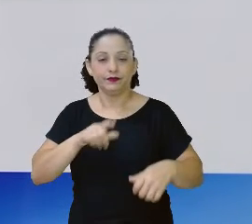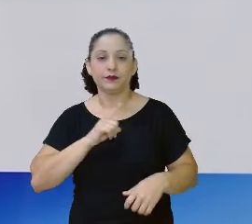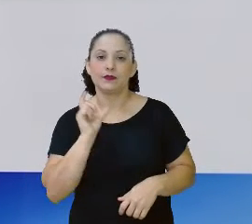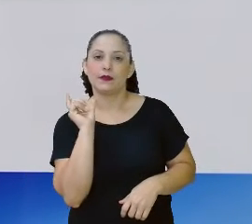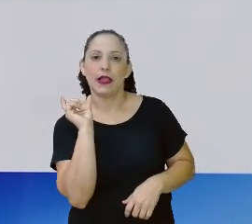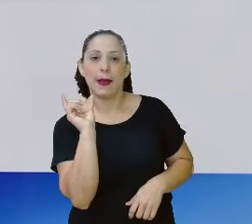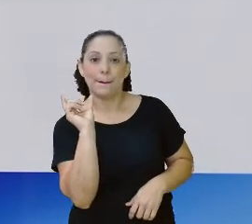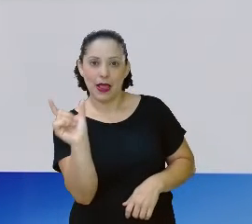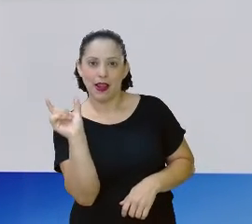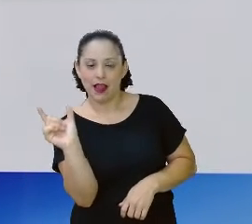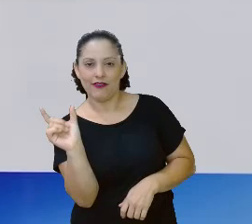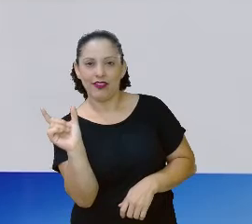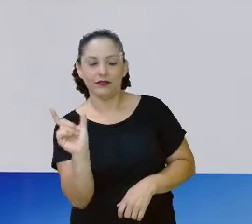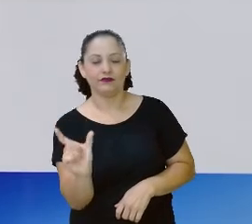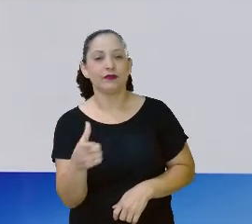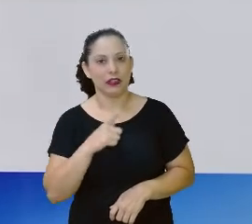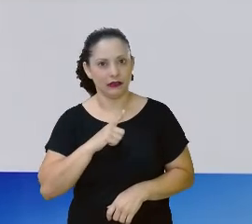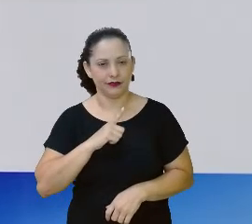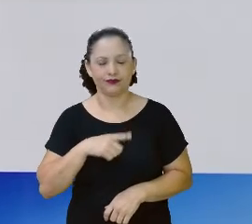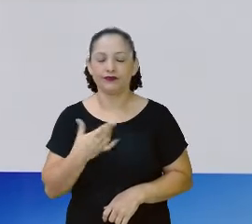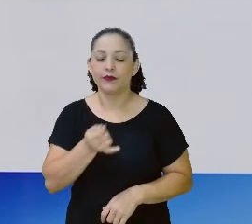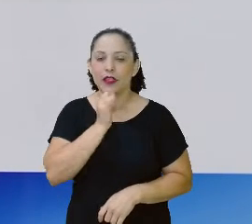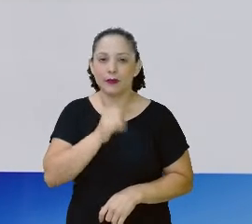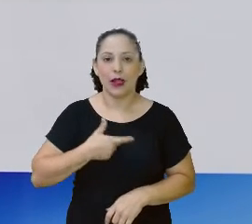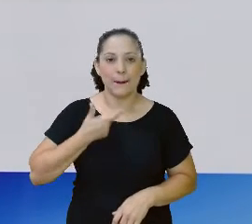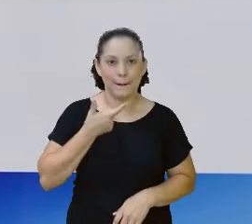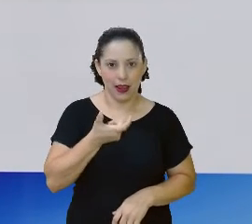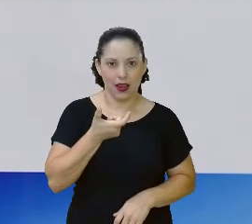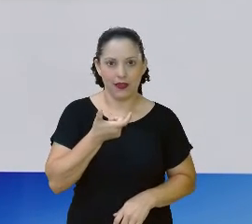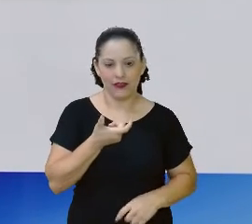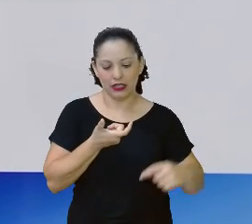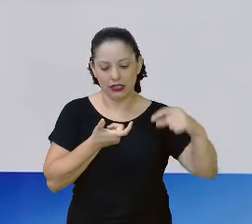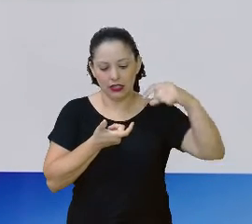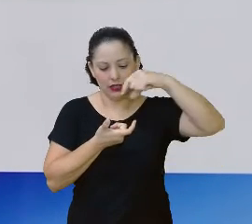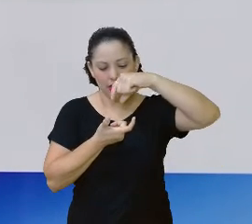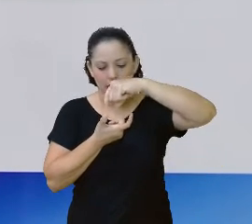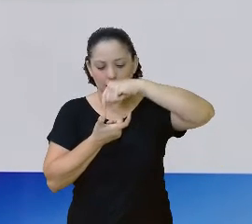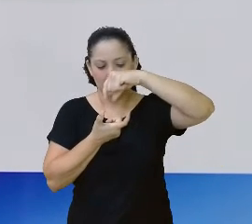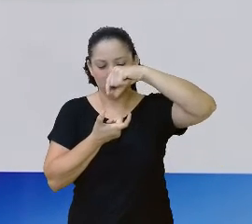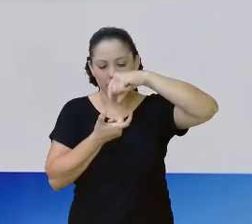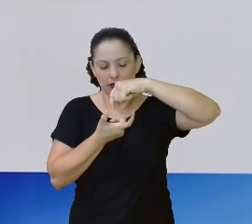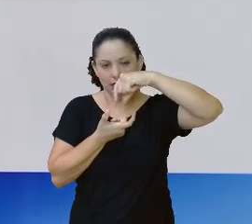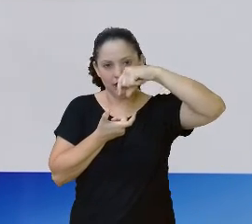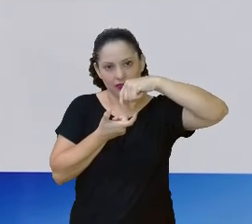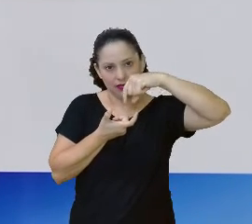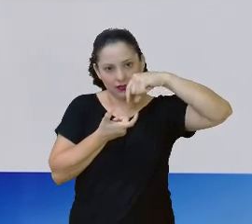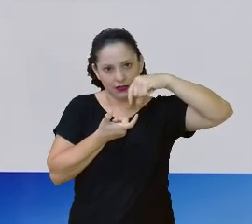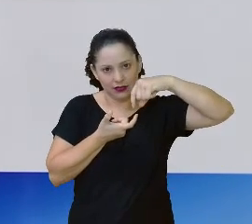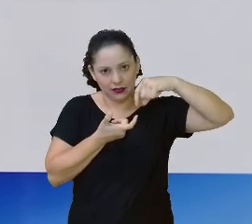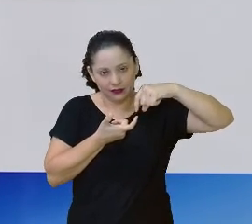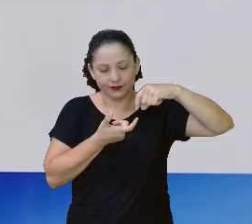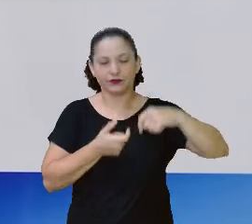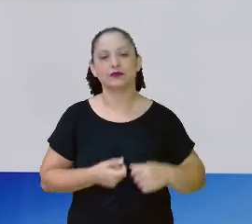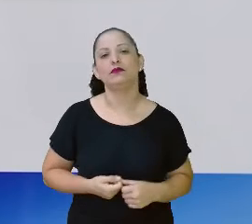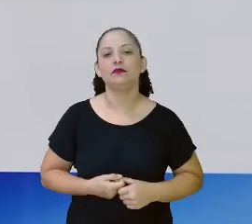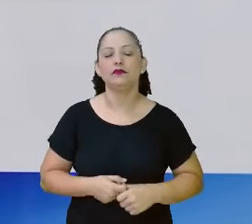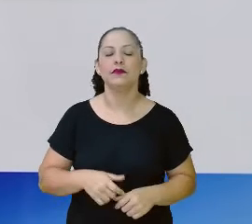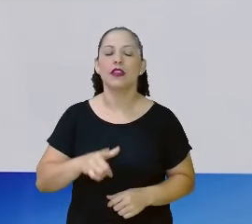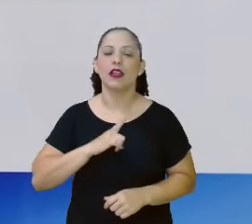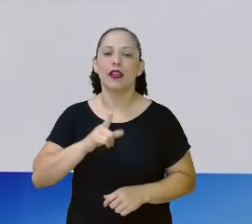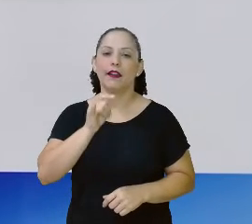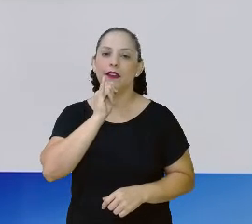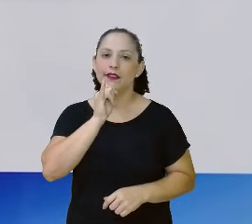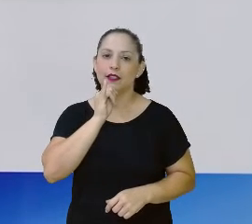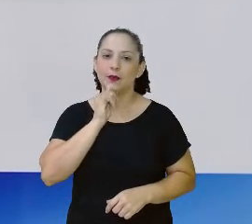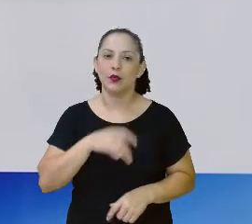correta. Então, apesar que a palavra reviravolta é bem tranquila para a gente separar, não é? E já vai a dica. Está escrevendo um texto, a